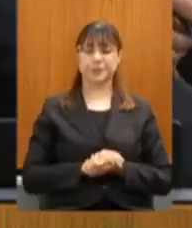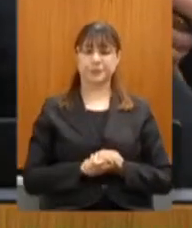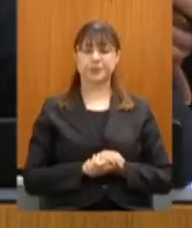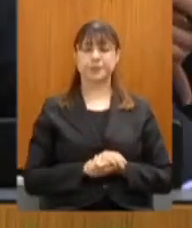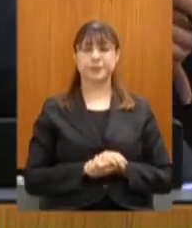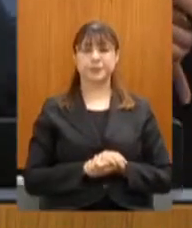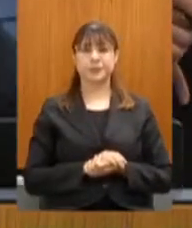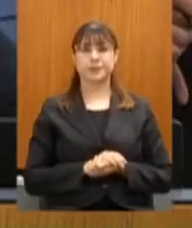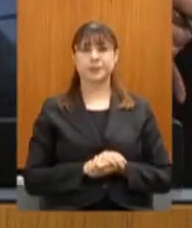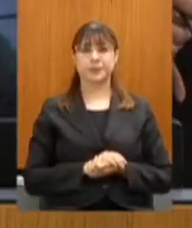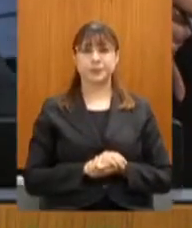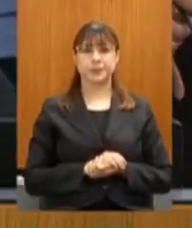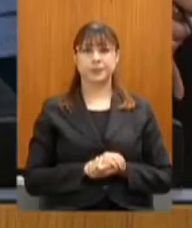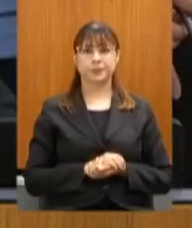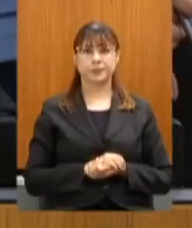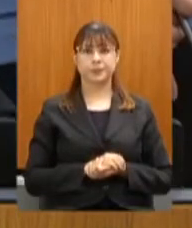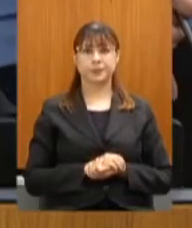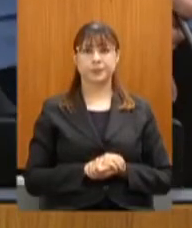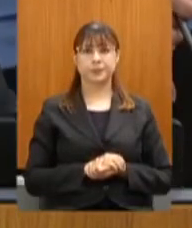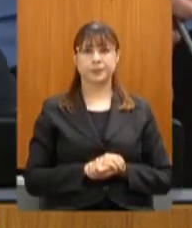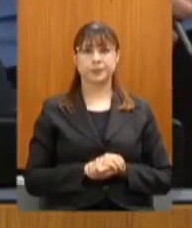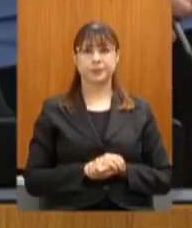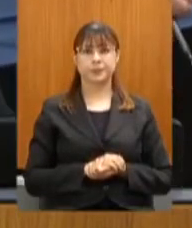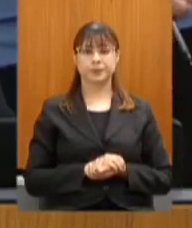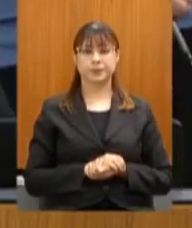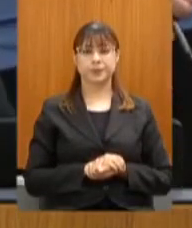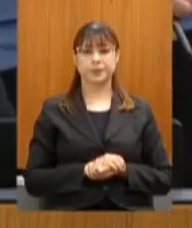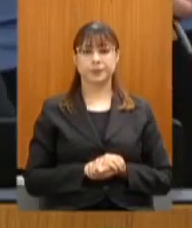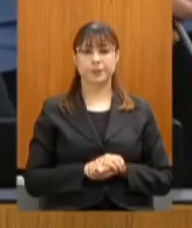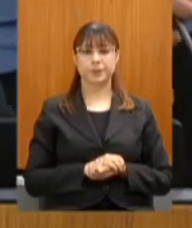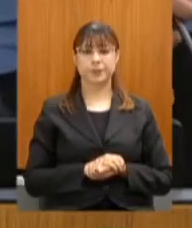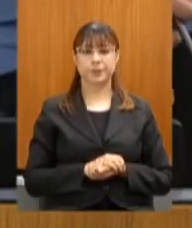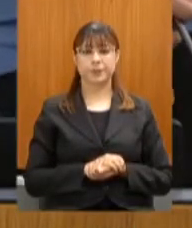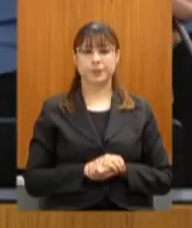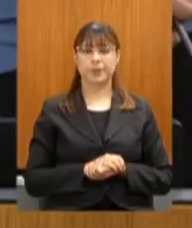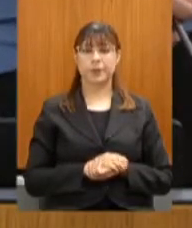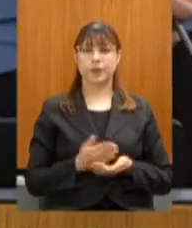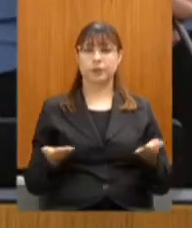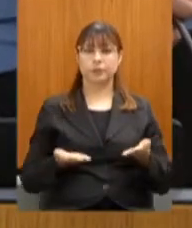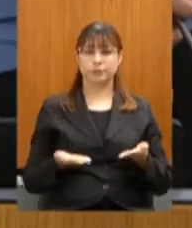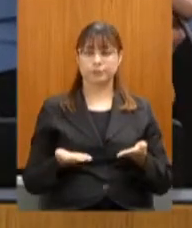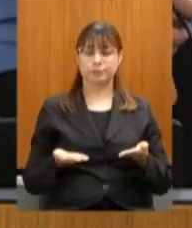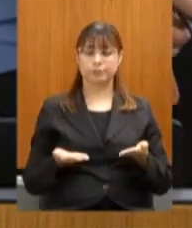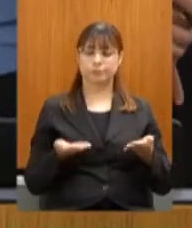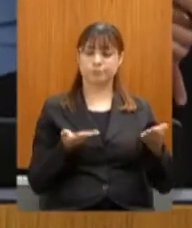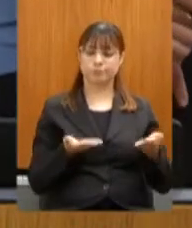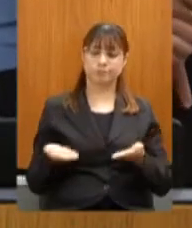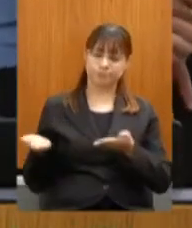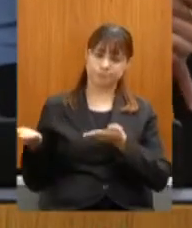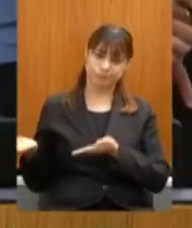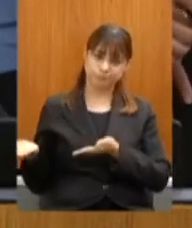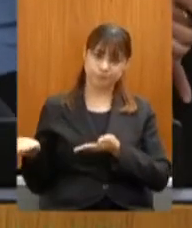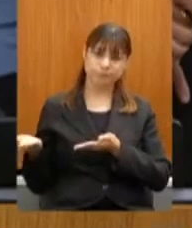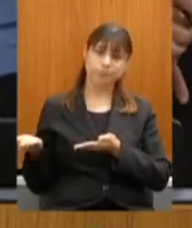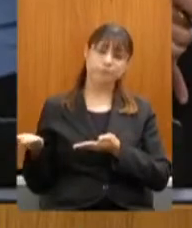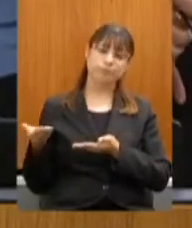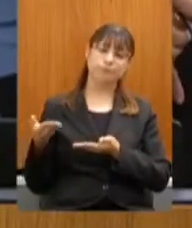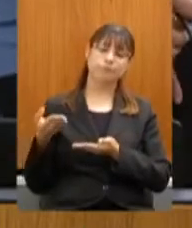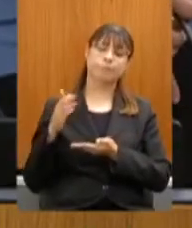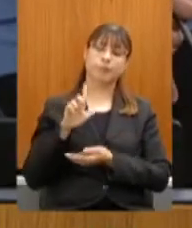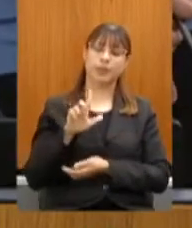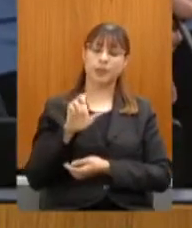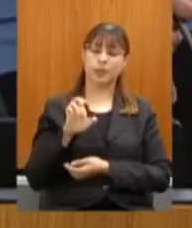Neste momento, passo a palavra para o excelentíssimo senhor Leônidas